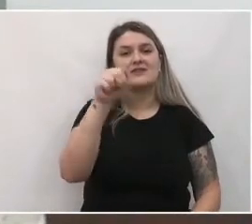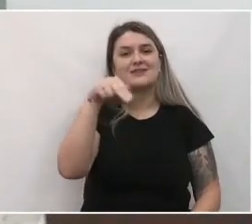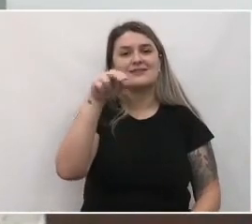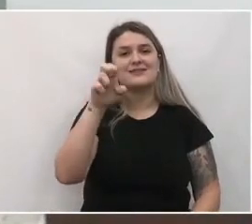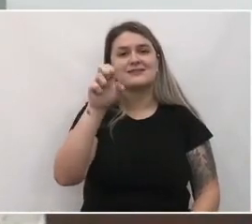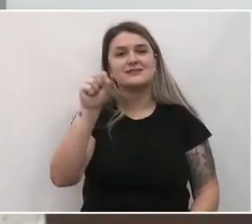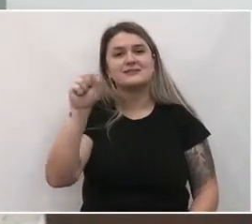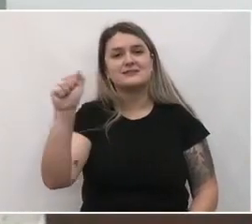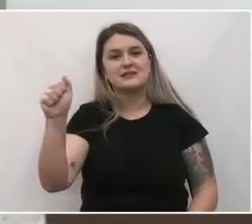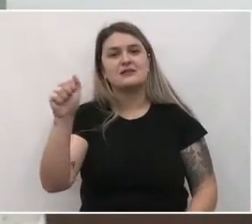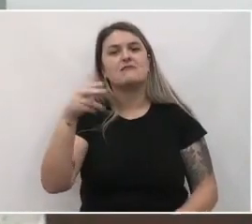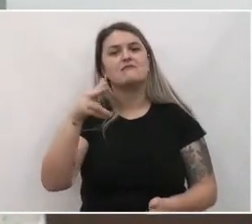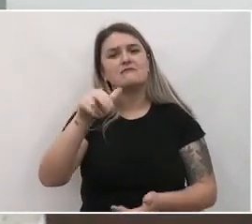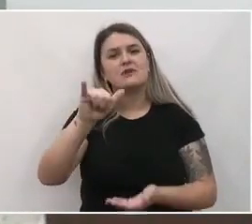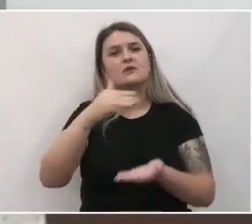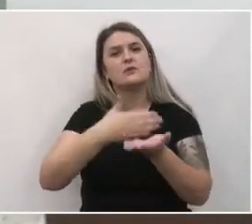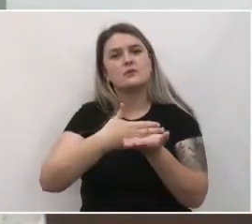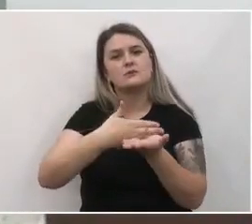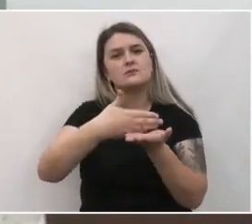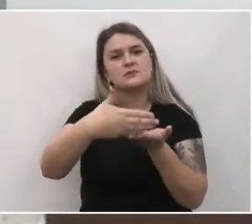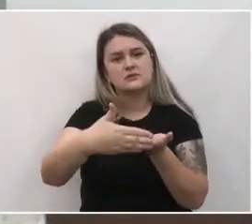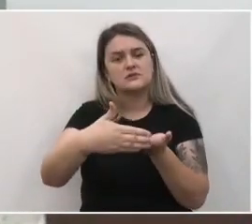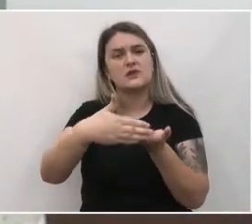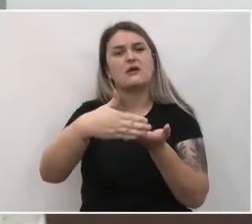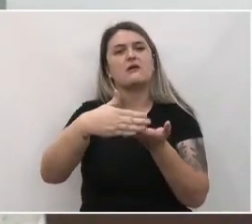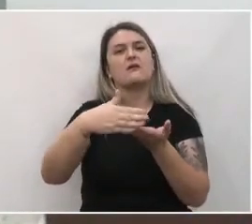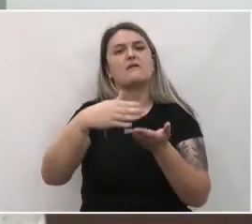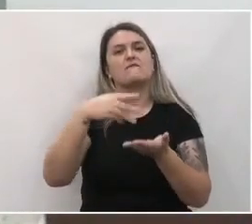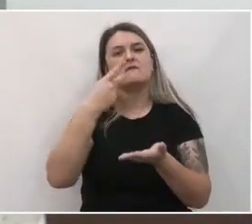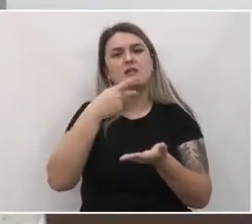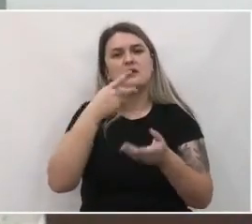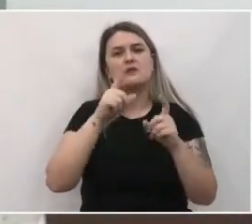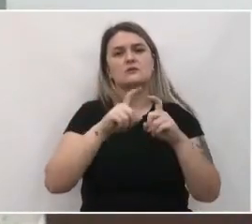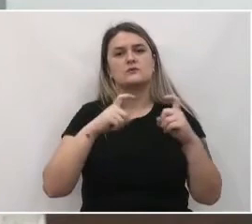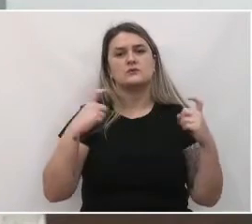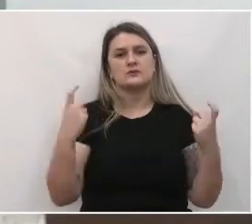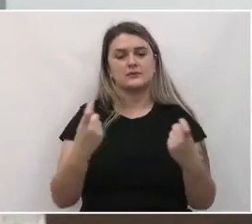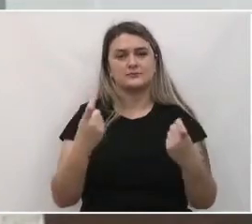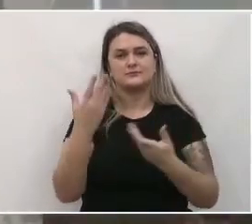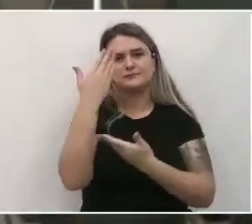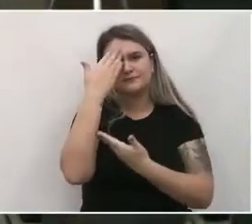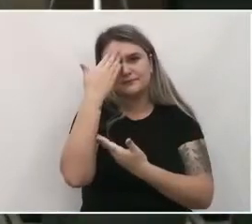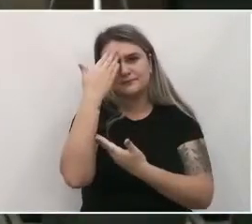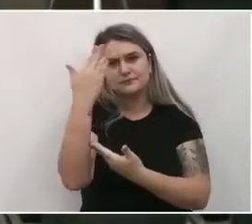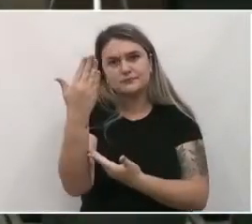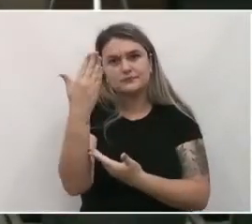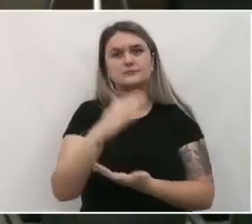dar início a nossa audiência pública. Muito obrigado.